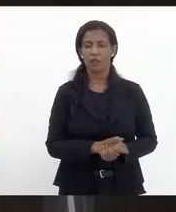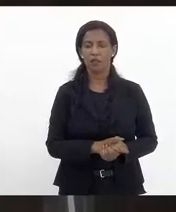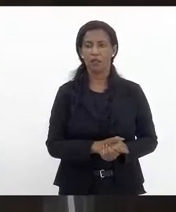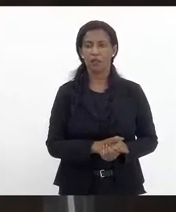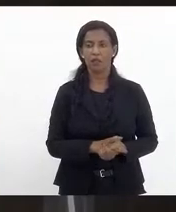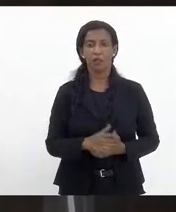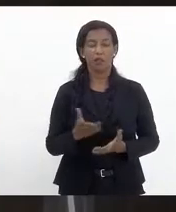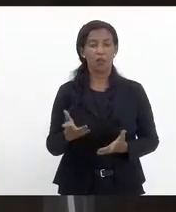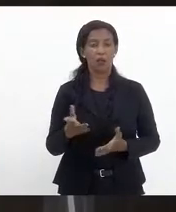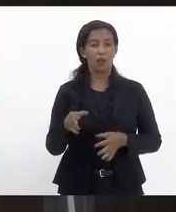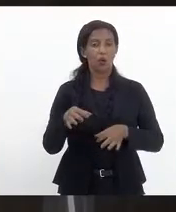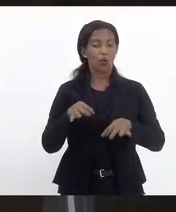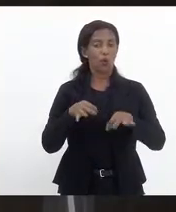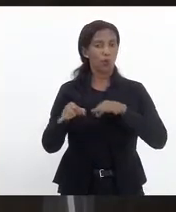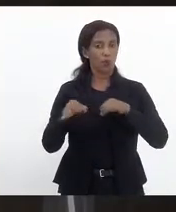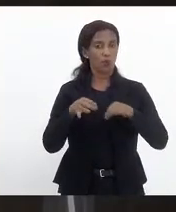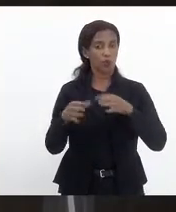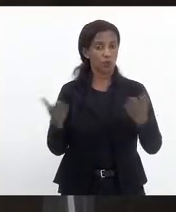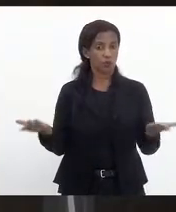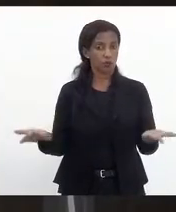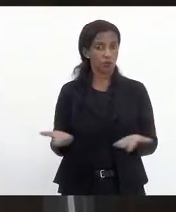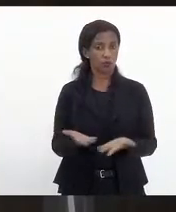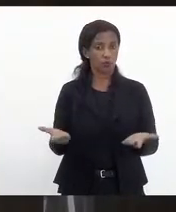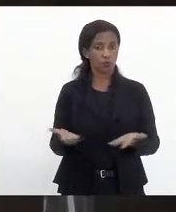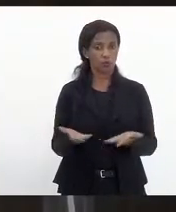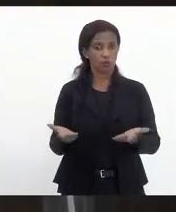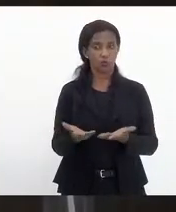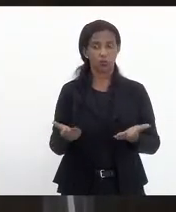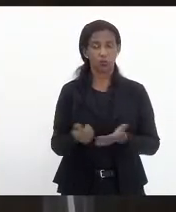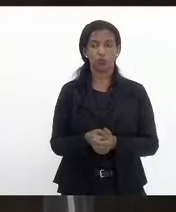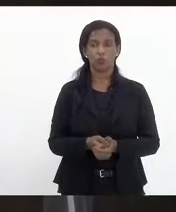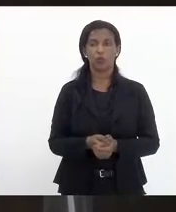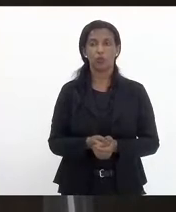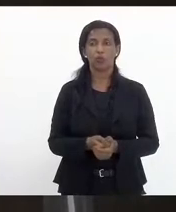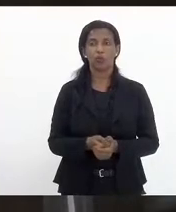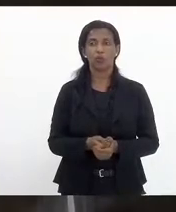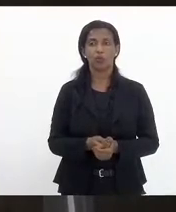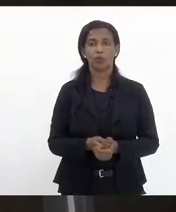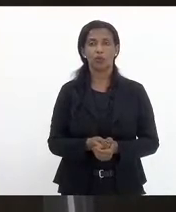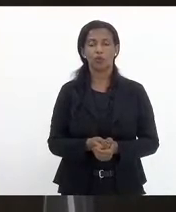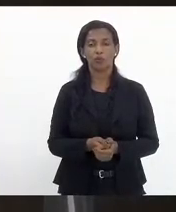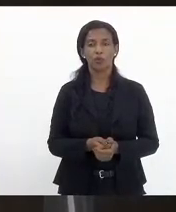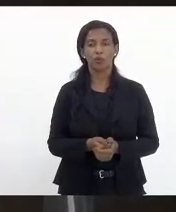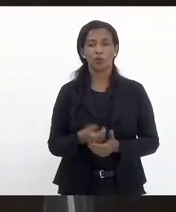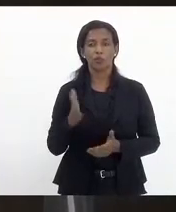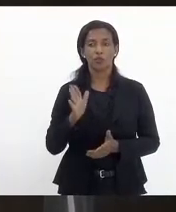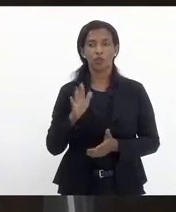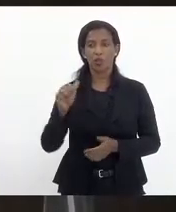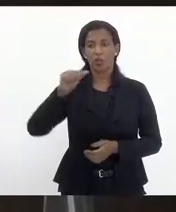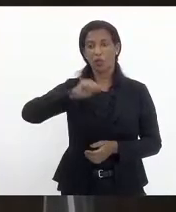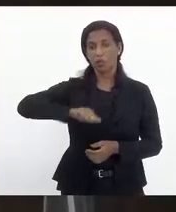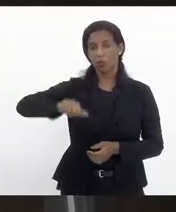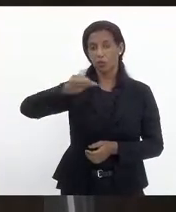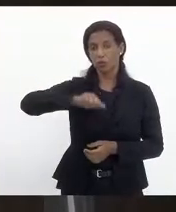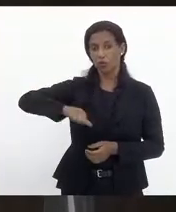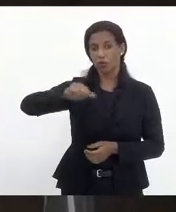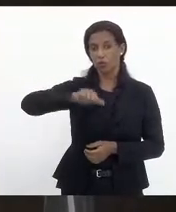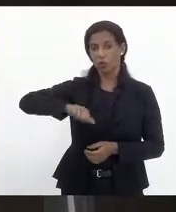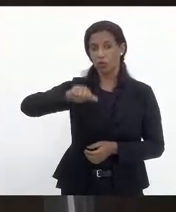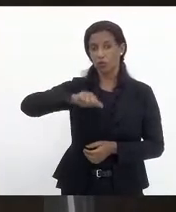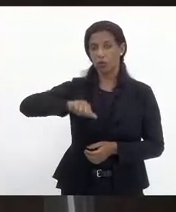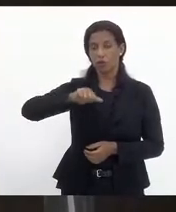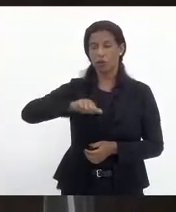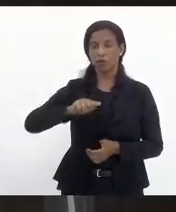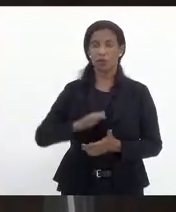desse projeto de hoje da pauta. Hoje nós recebemos aqui os médicos da Associação Brasileira de